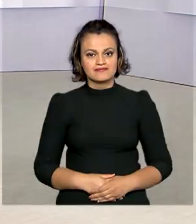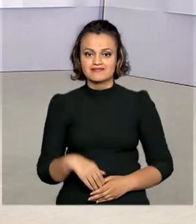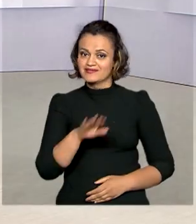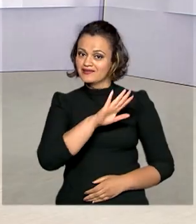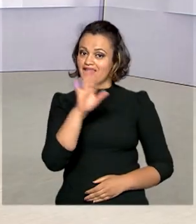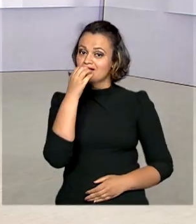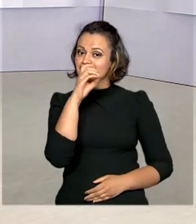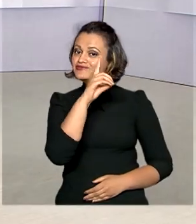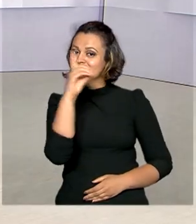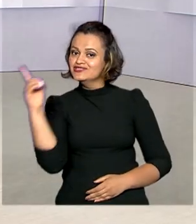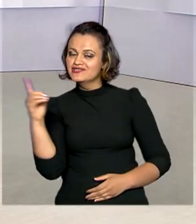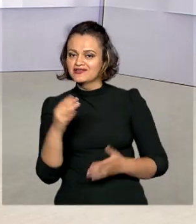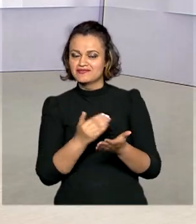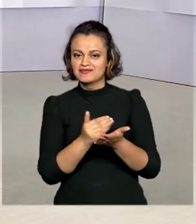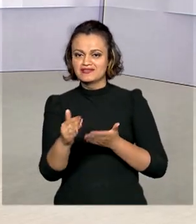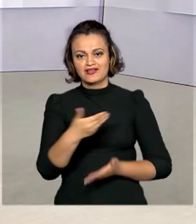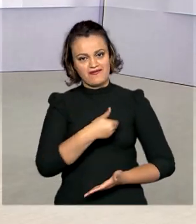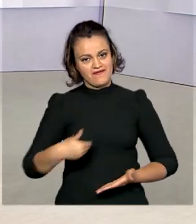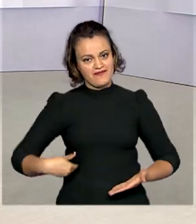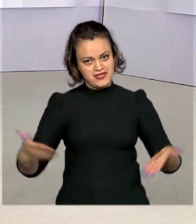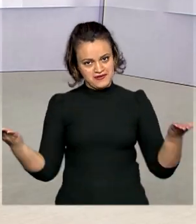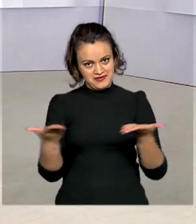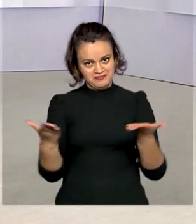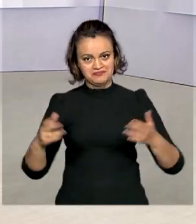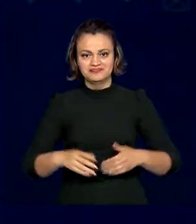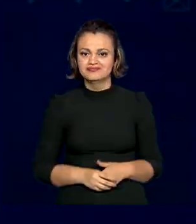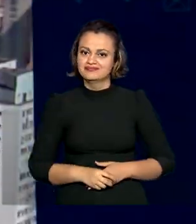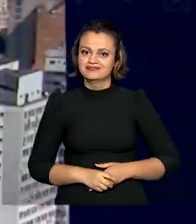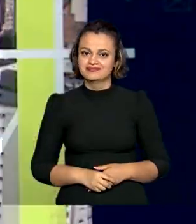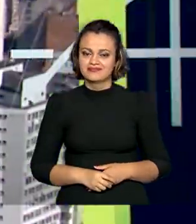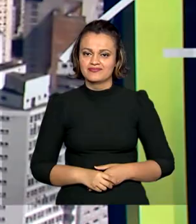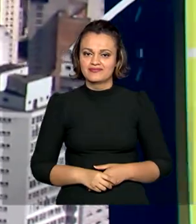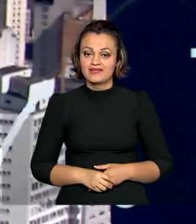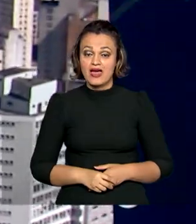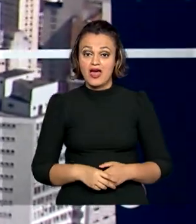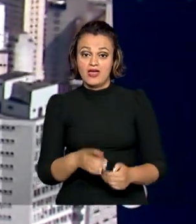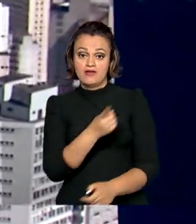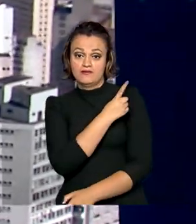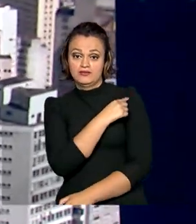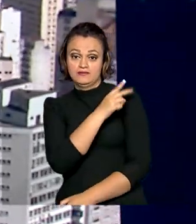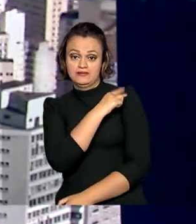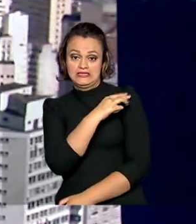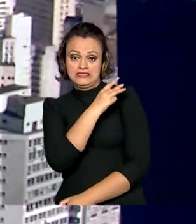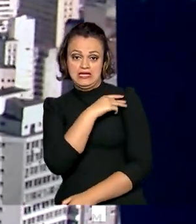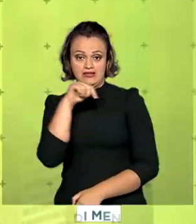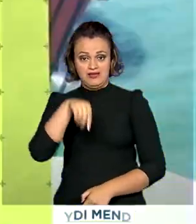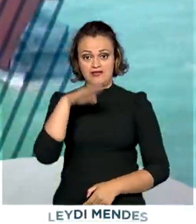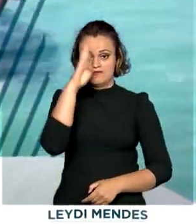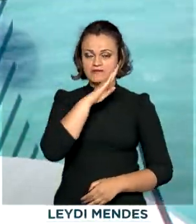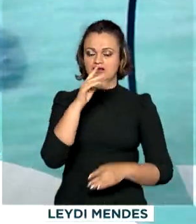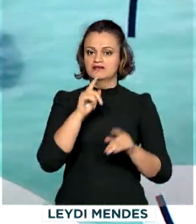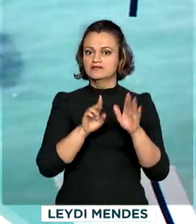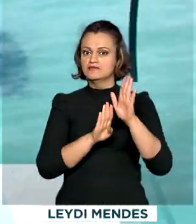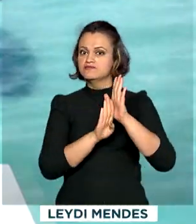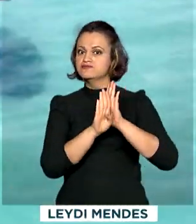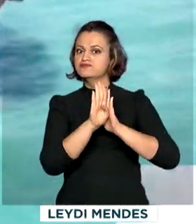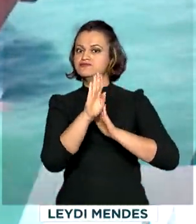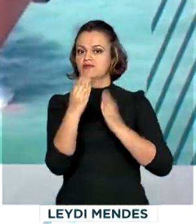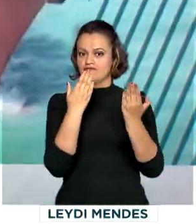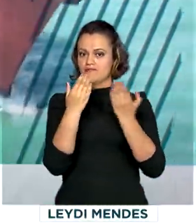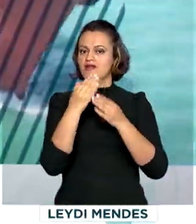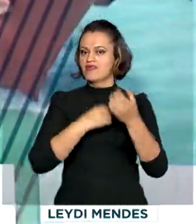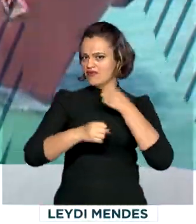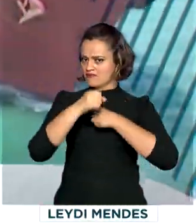Olá, bom dia. Já estamos no ar com o governo agora. O ensino médio no Brasil registrou crescimento histórico no ano